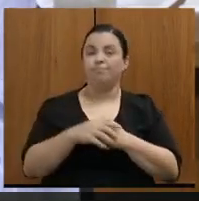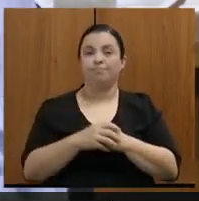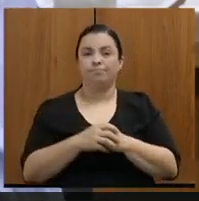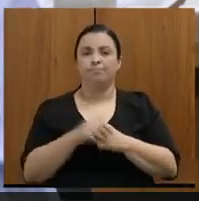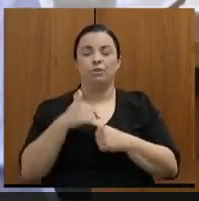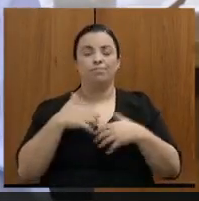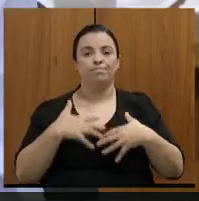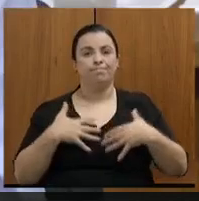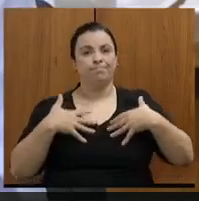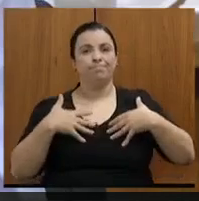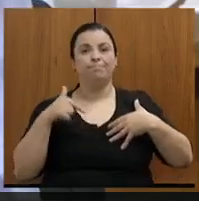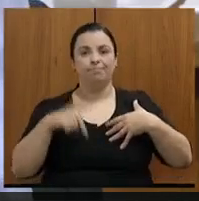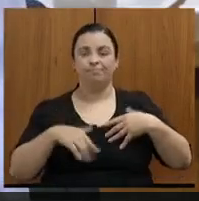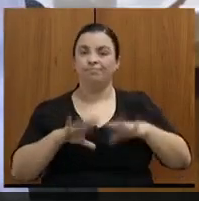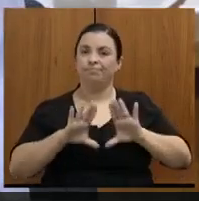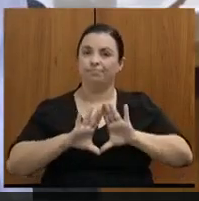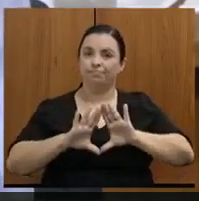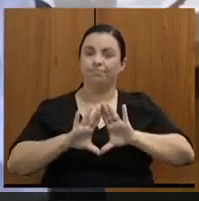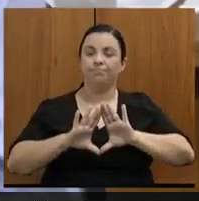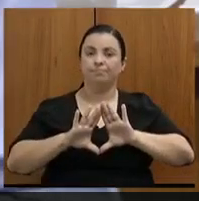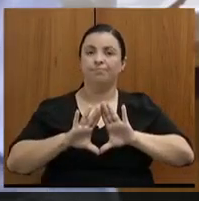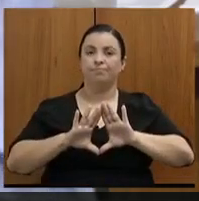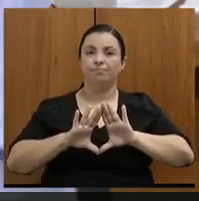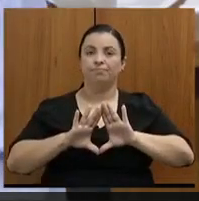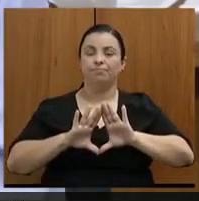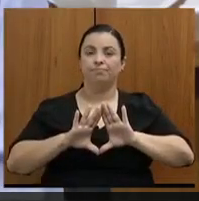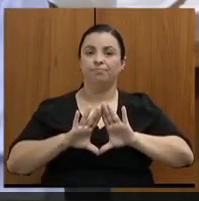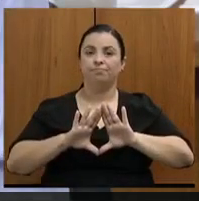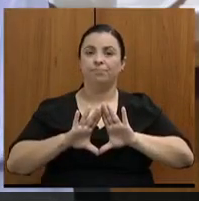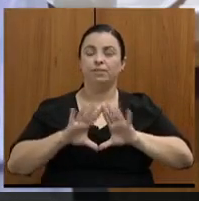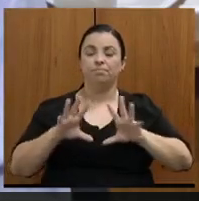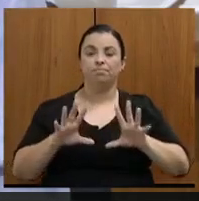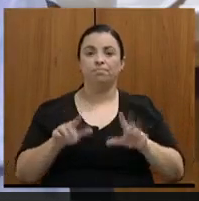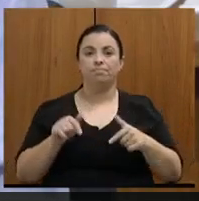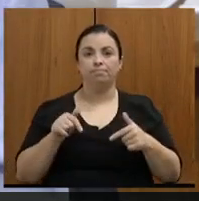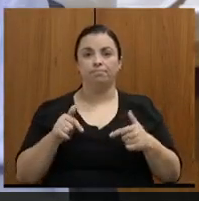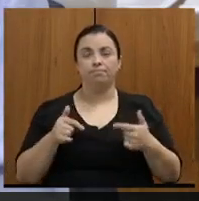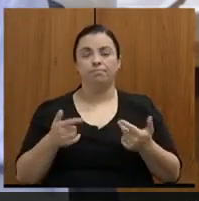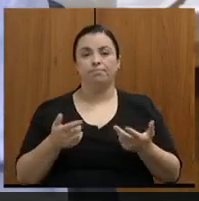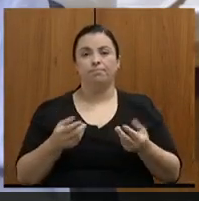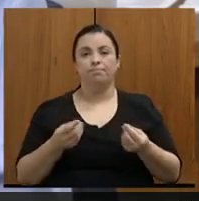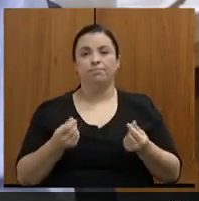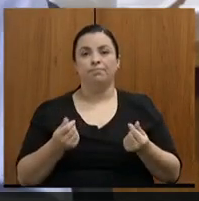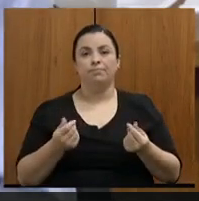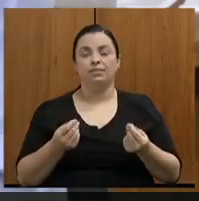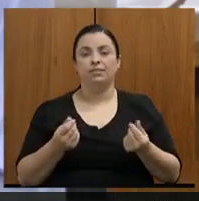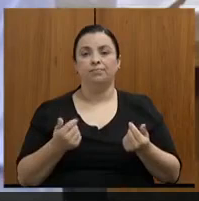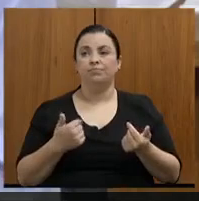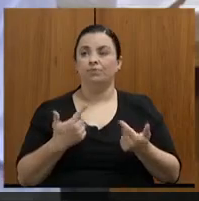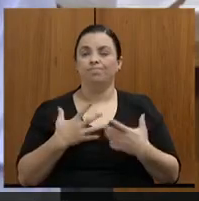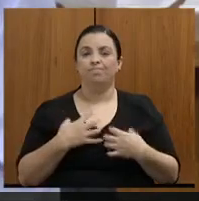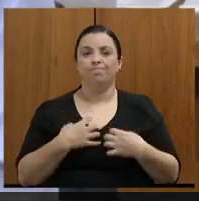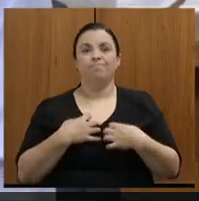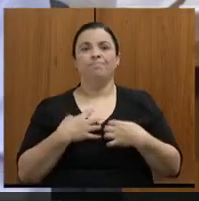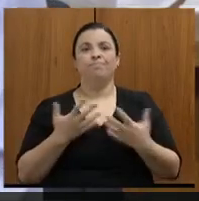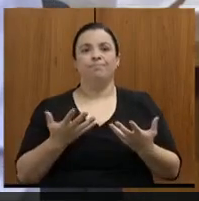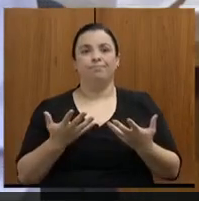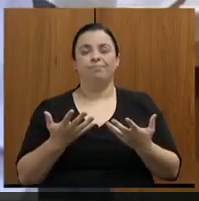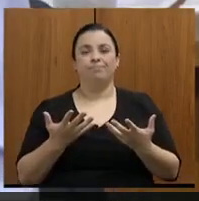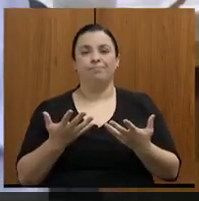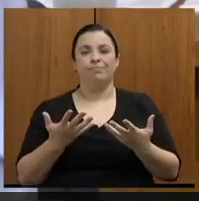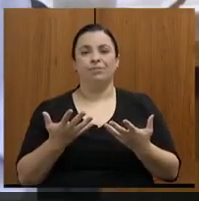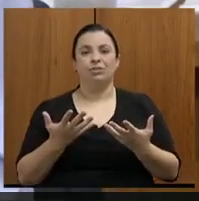estar aqui nessa casa, uma casa com a qual nós, em especial a nossa secretaria, tem